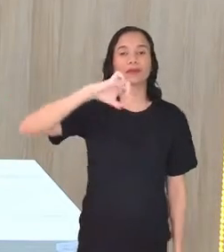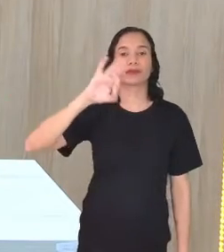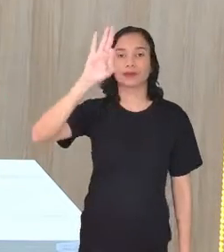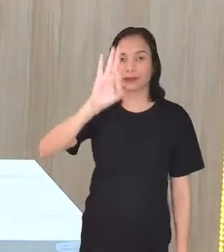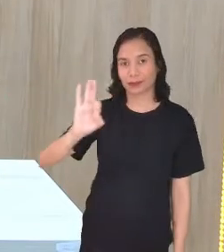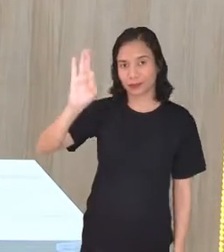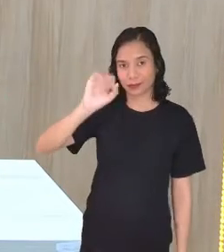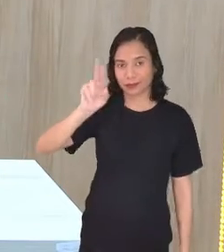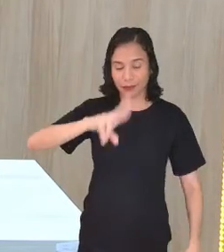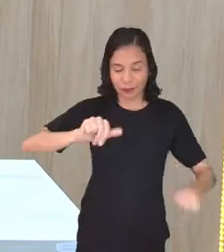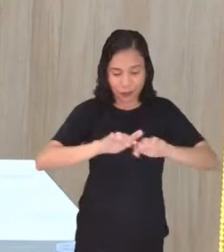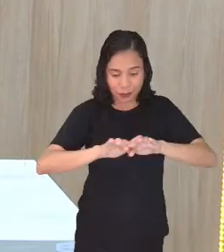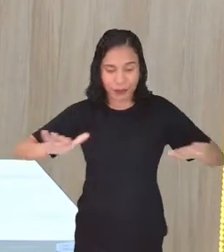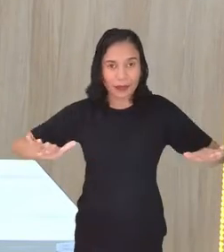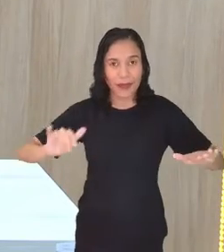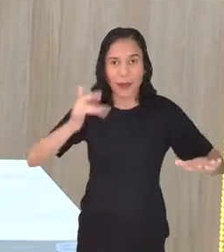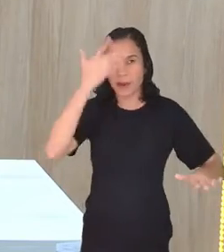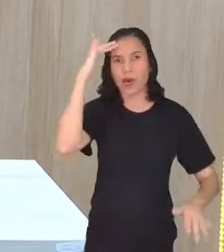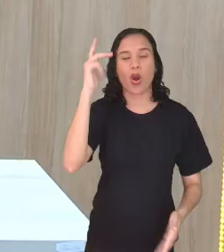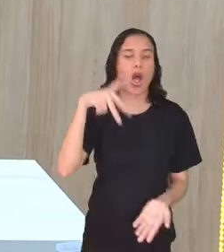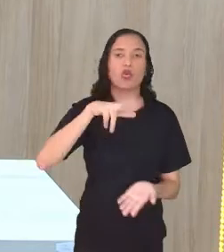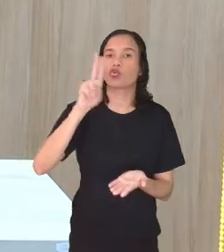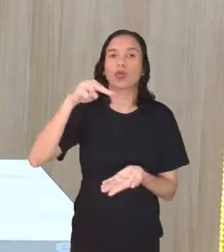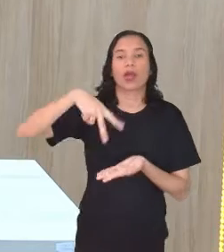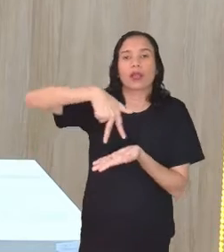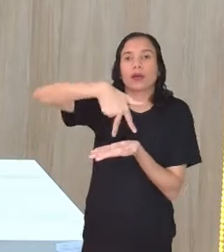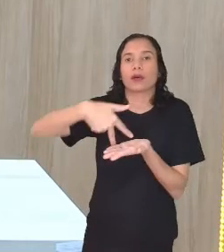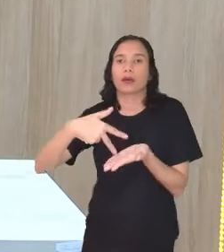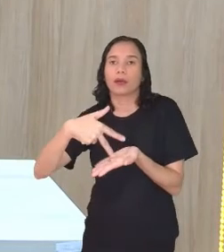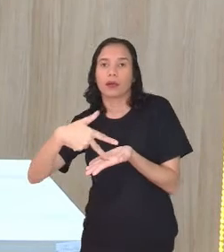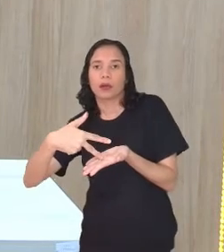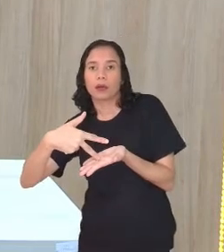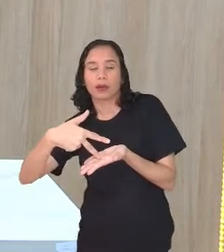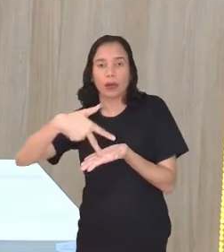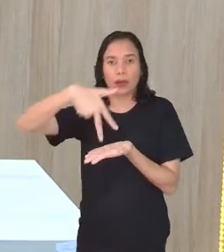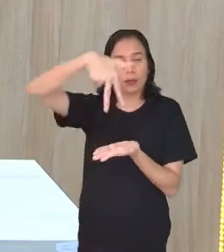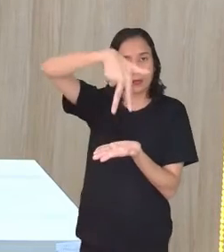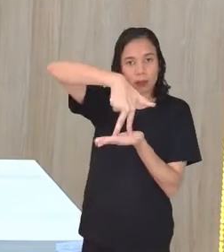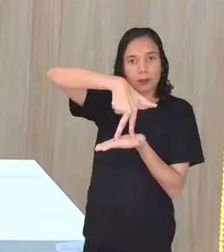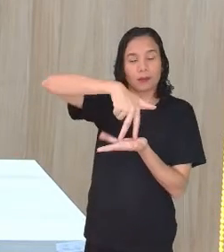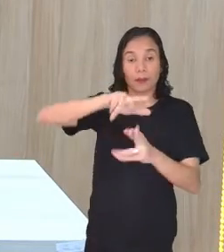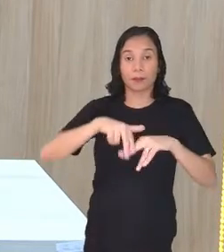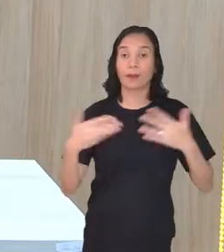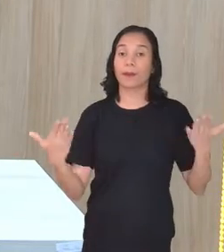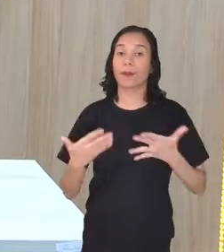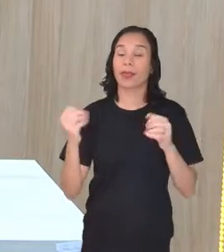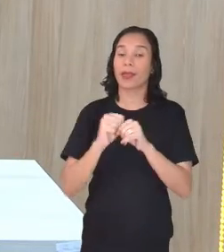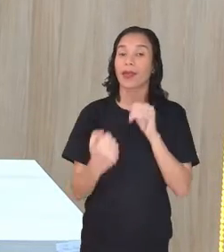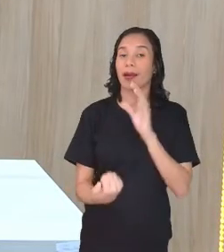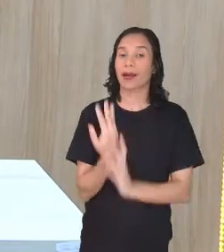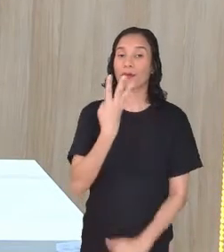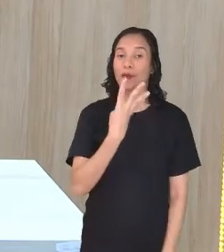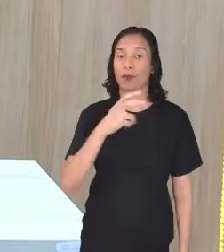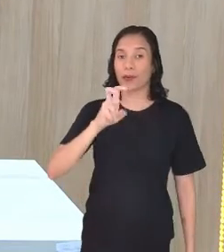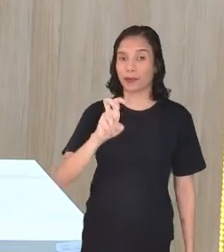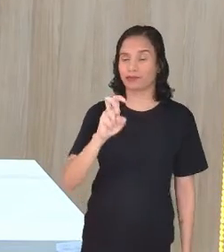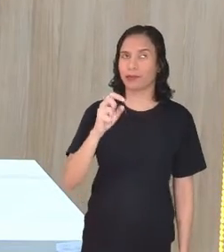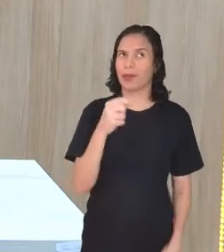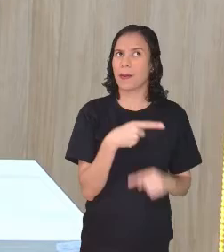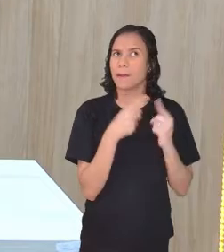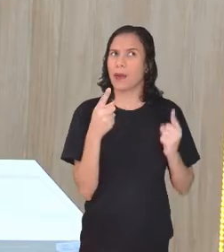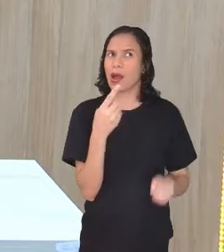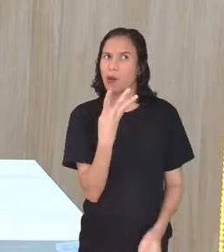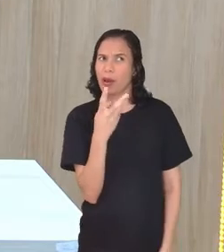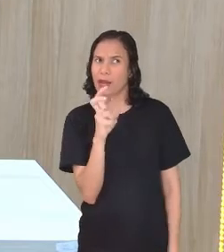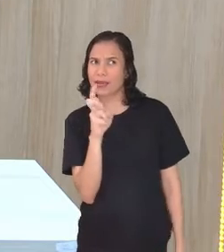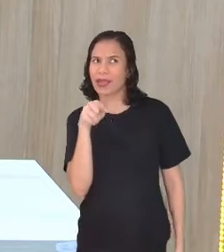com o chão. A gente não está inclinado, a gente está reto. E agora eu vou fazer o de 45. Mais 45 é a